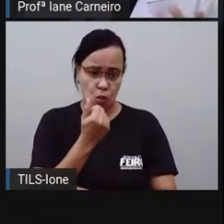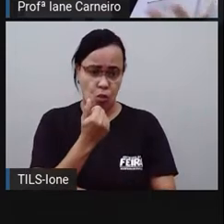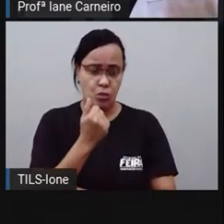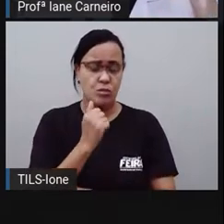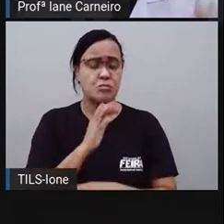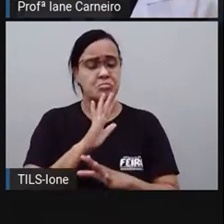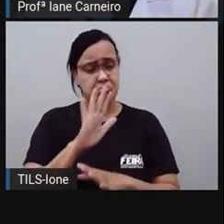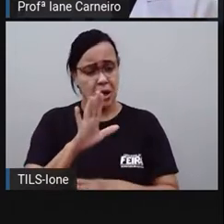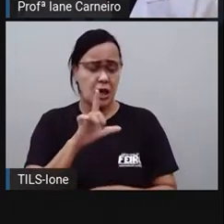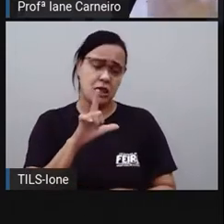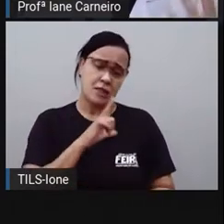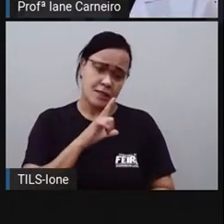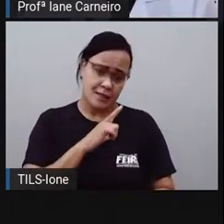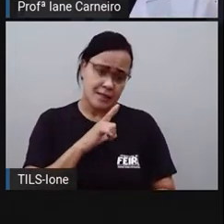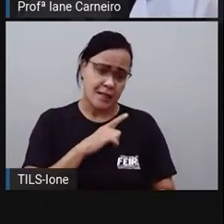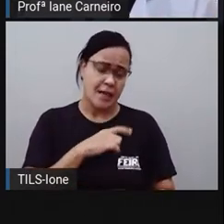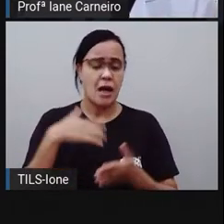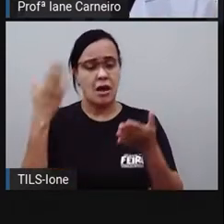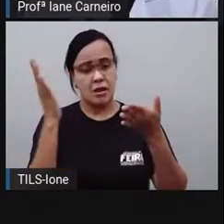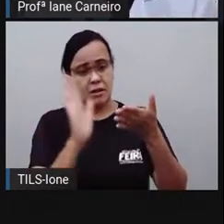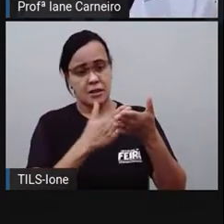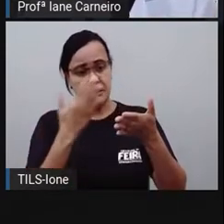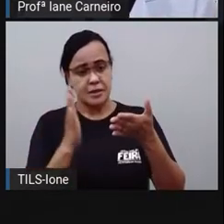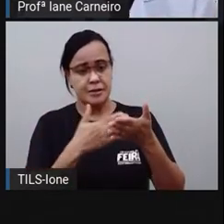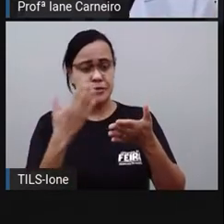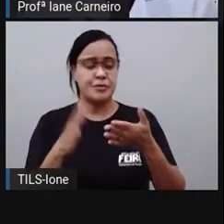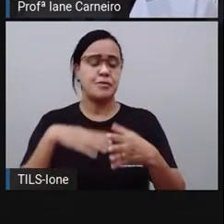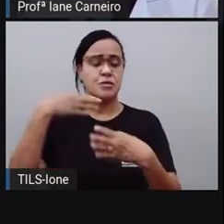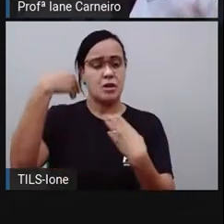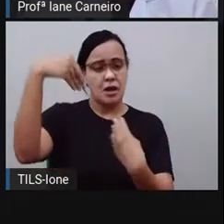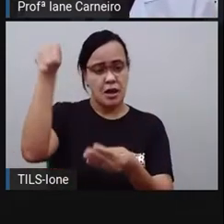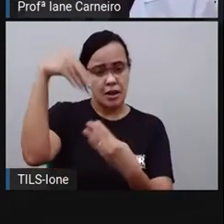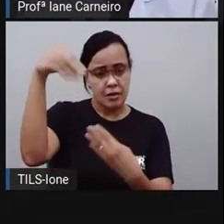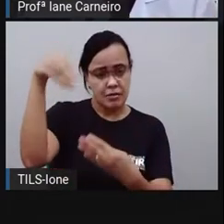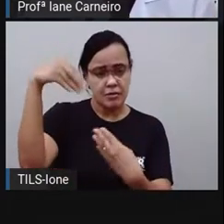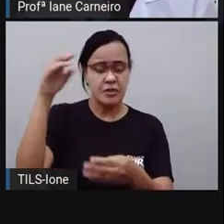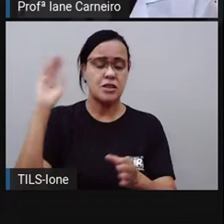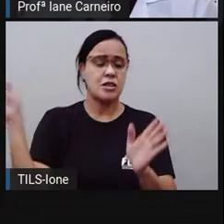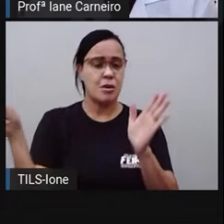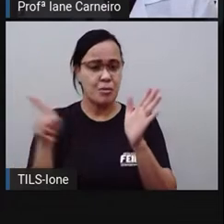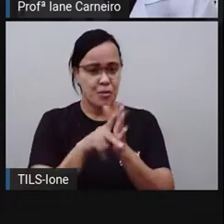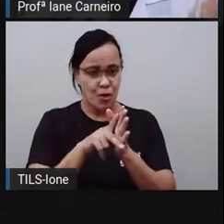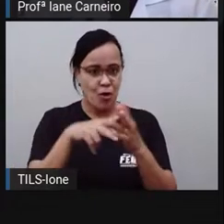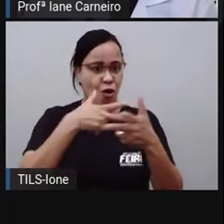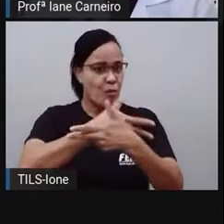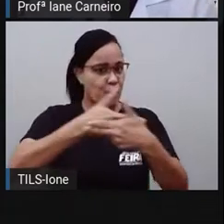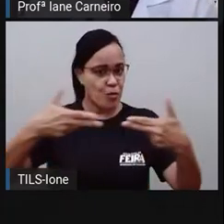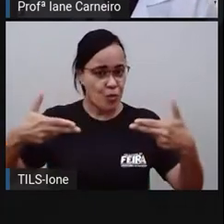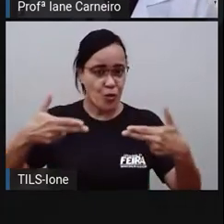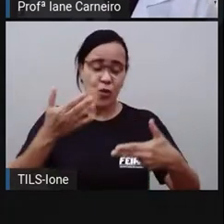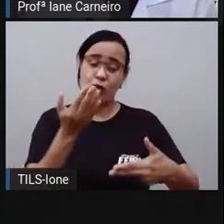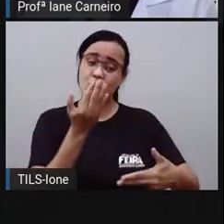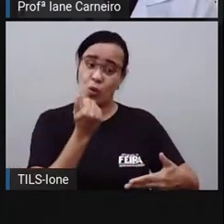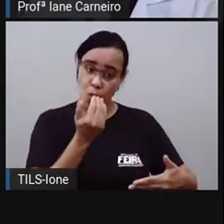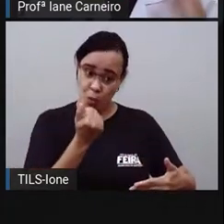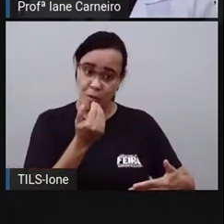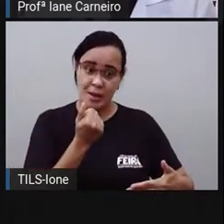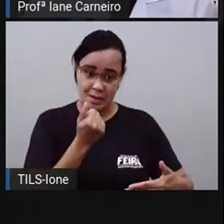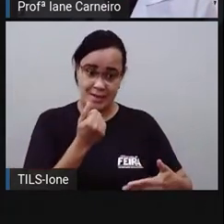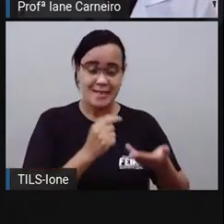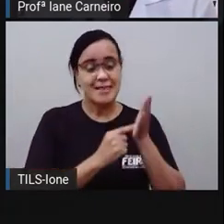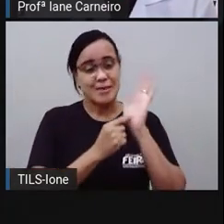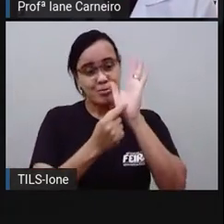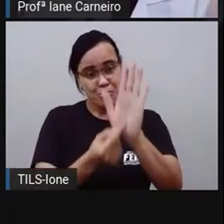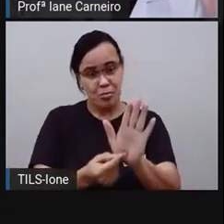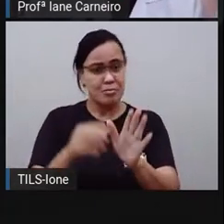Existem livros, revistas que são próprios, né? De culinária. São livros que trazem dentro deles apenas